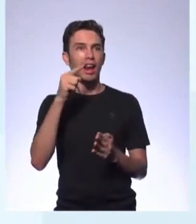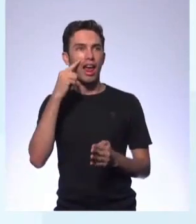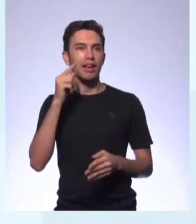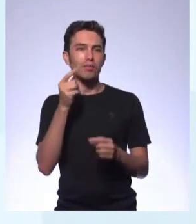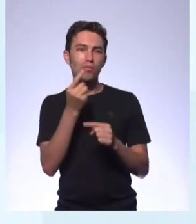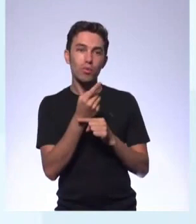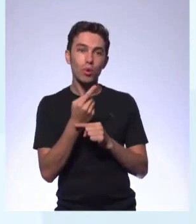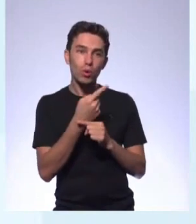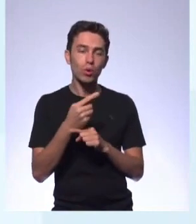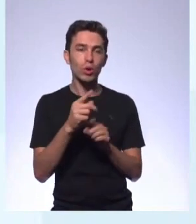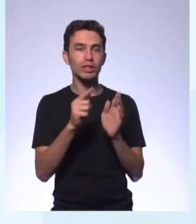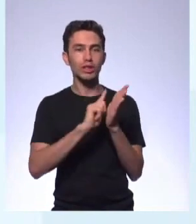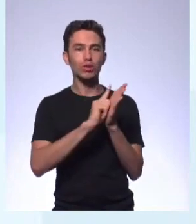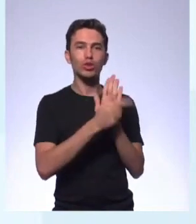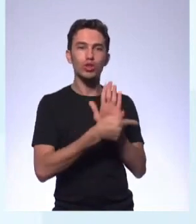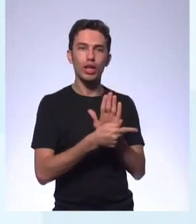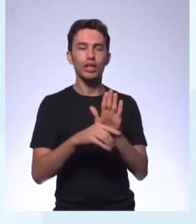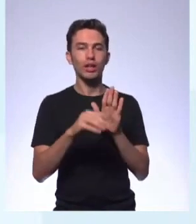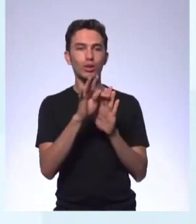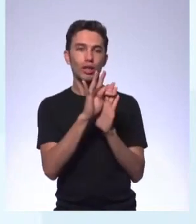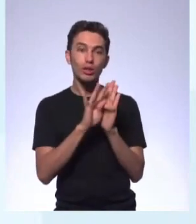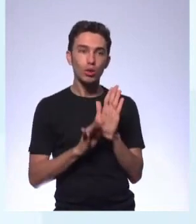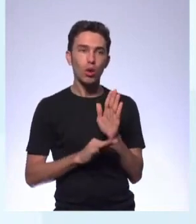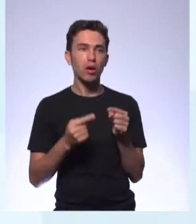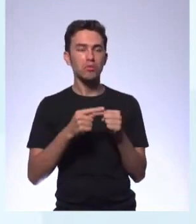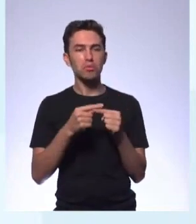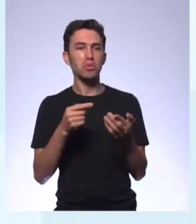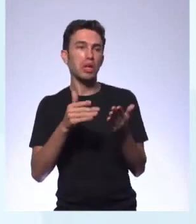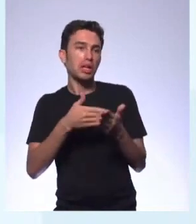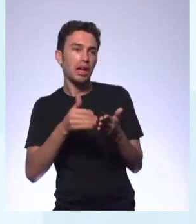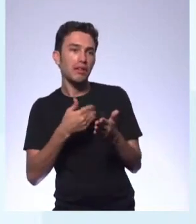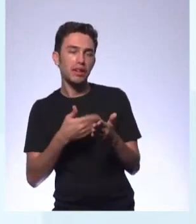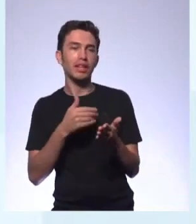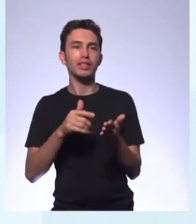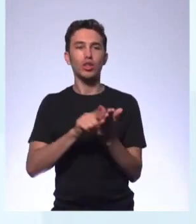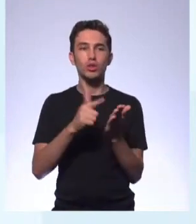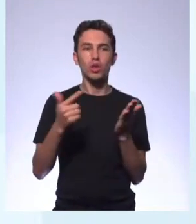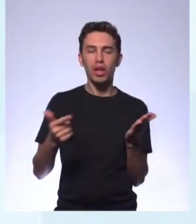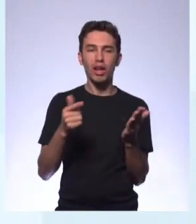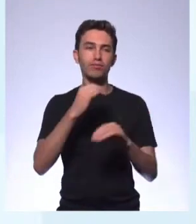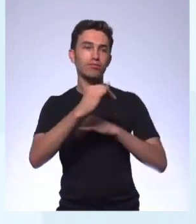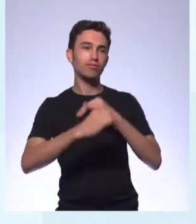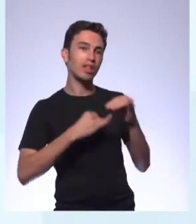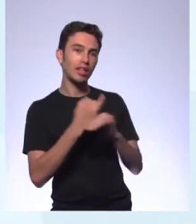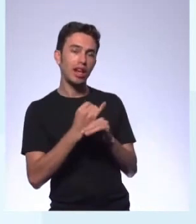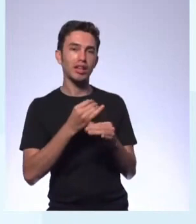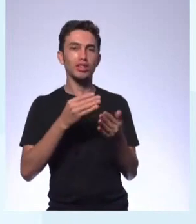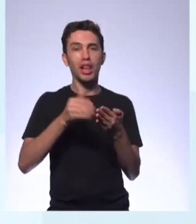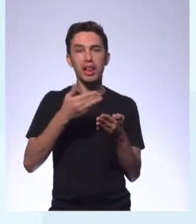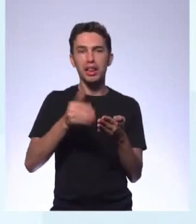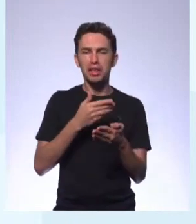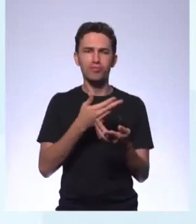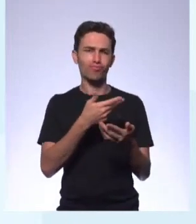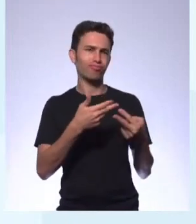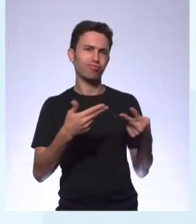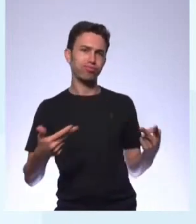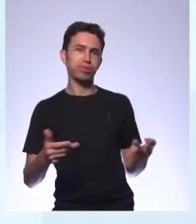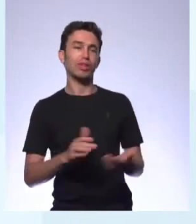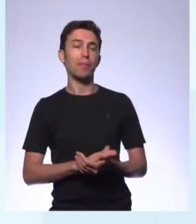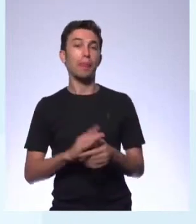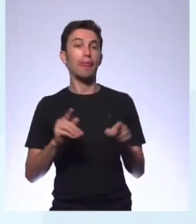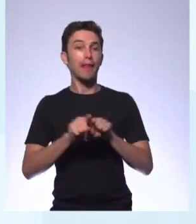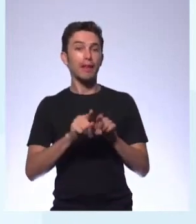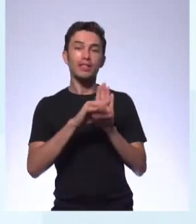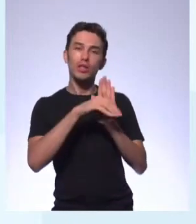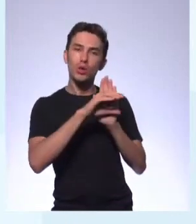gênero textual em revistas, jornais, internet, livros e etc. Essa definição, esse